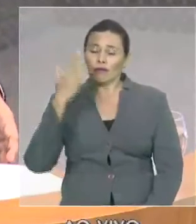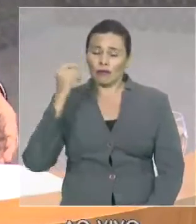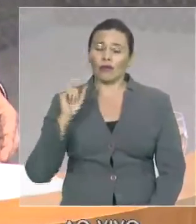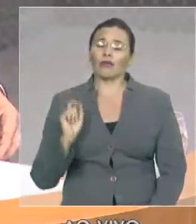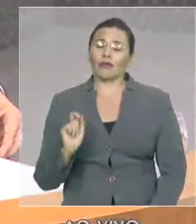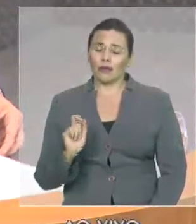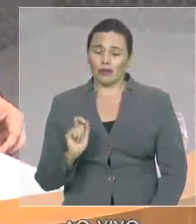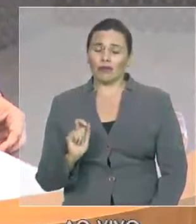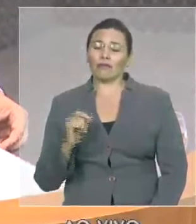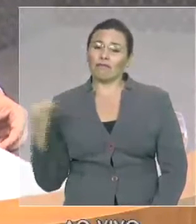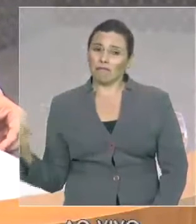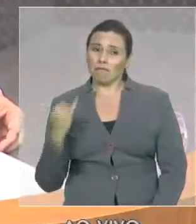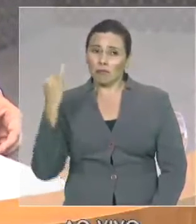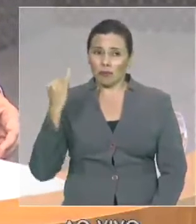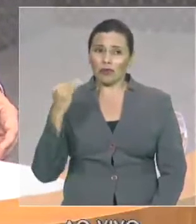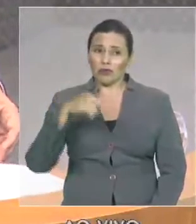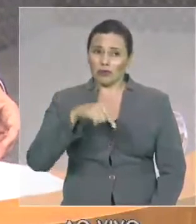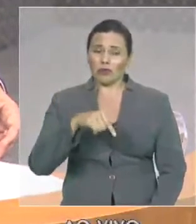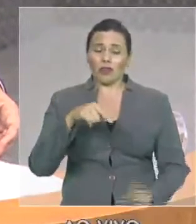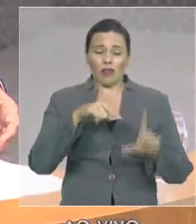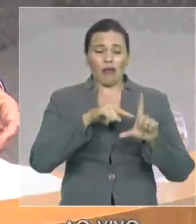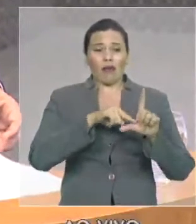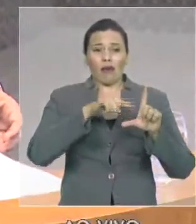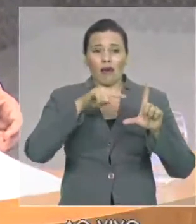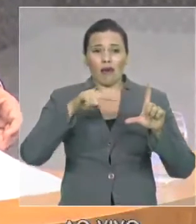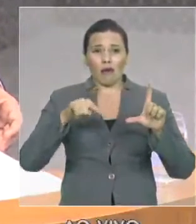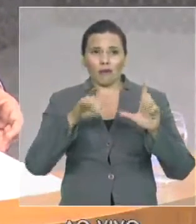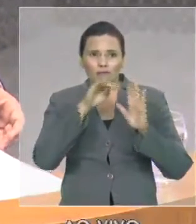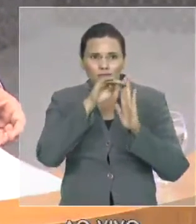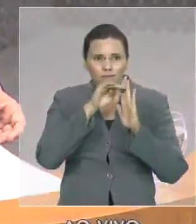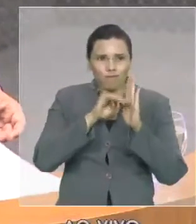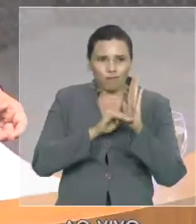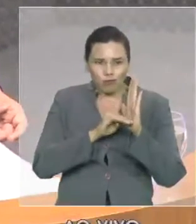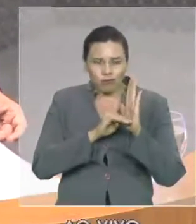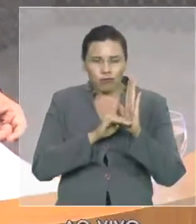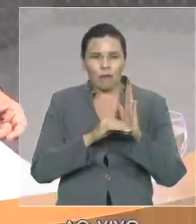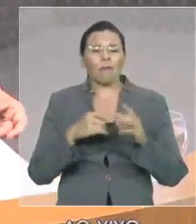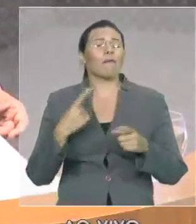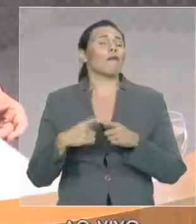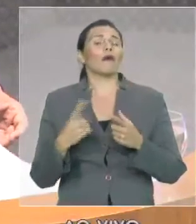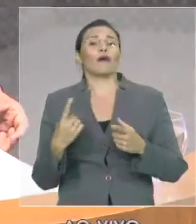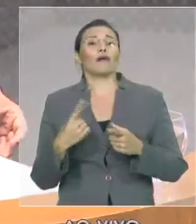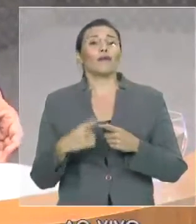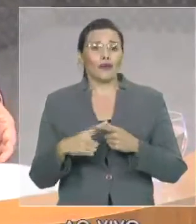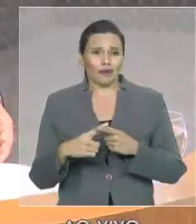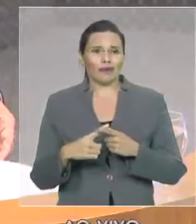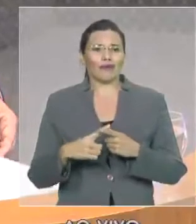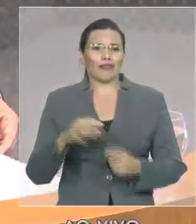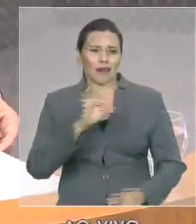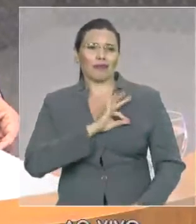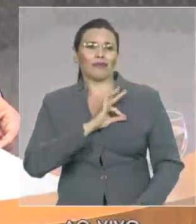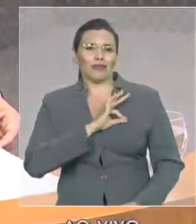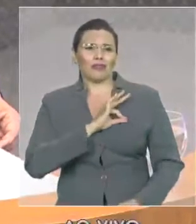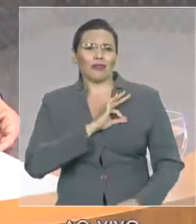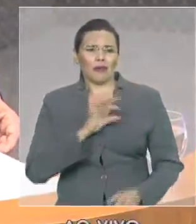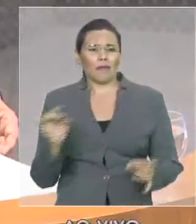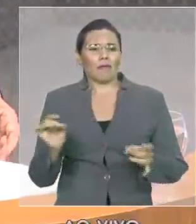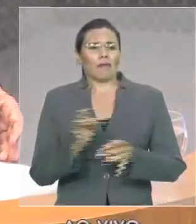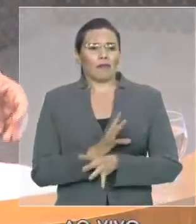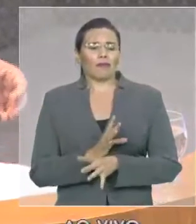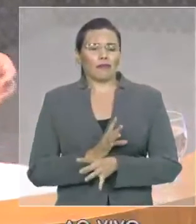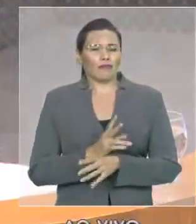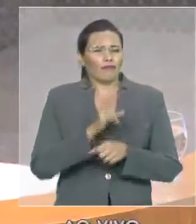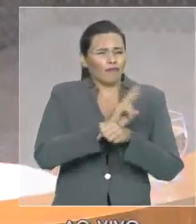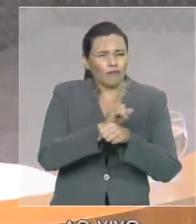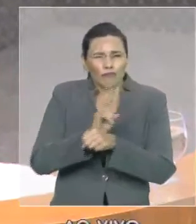seca no nosso estado. Ainda na temática da segurança pública menciono o agudo assunto da